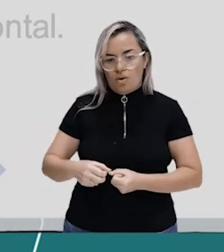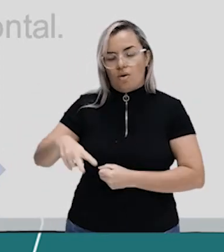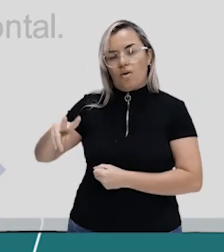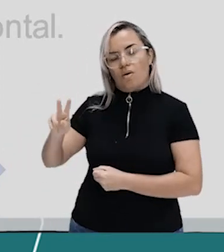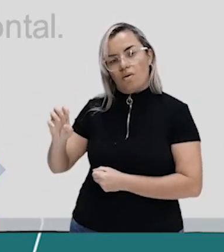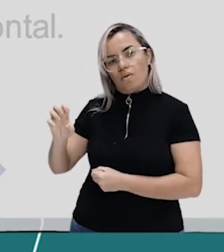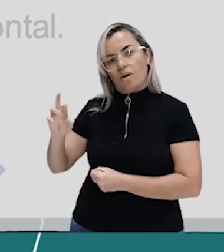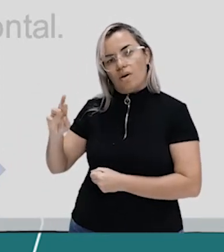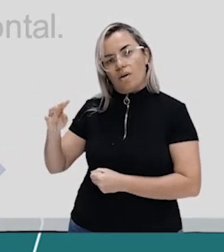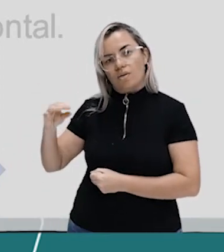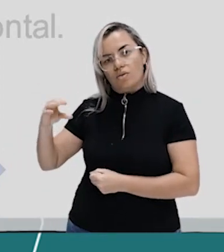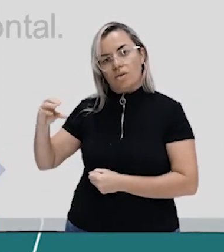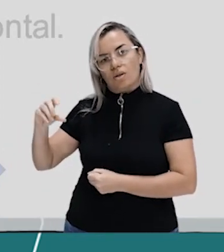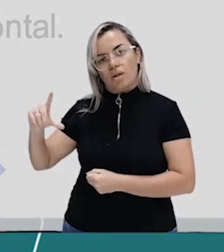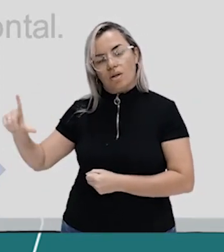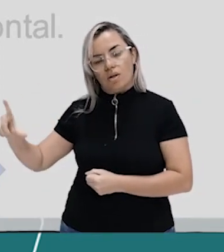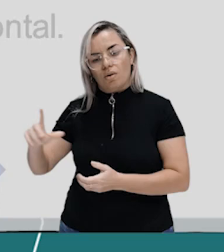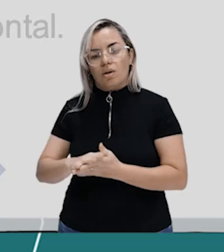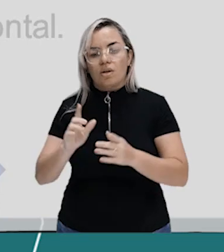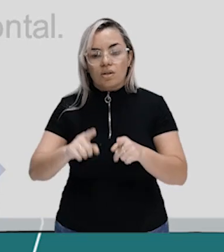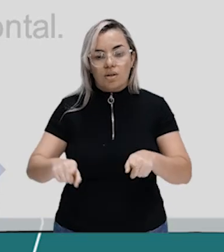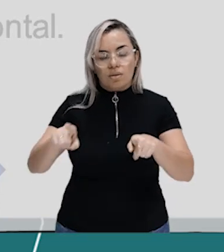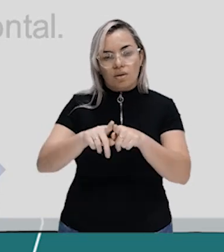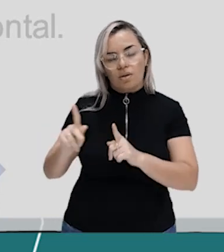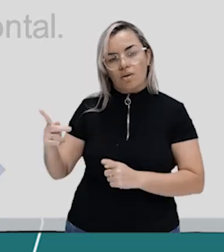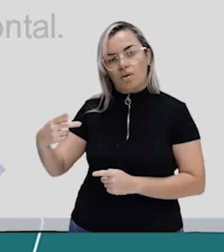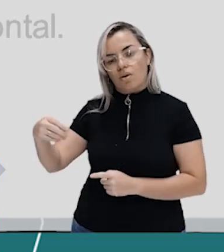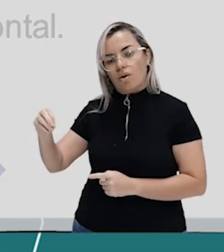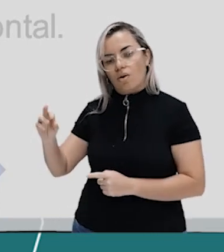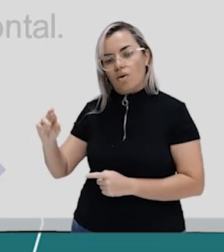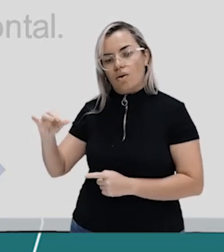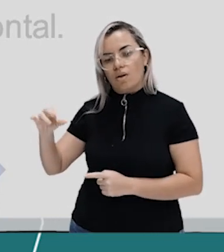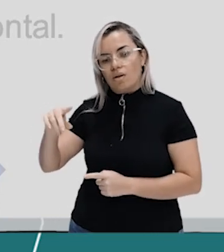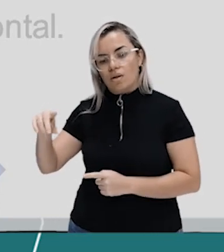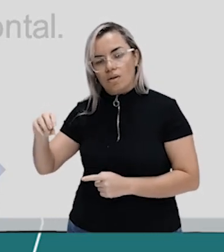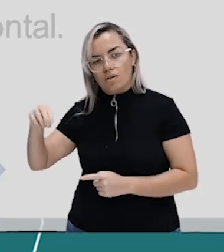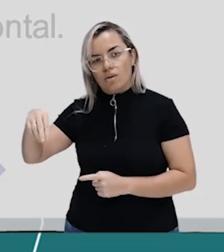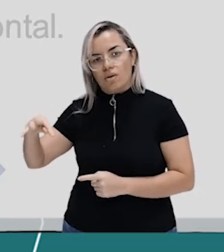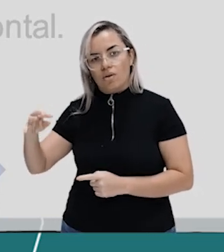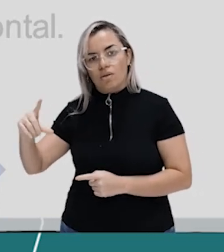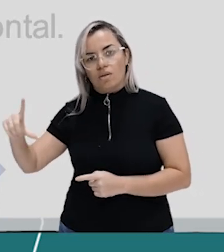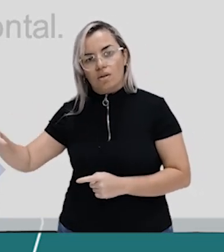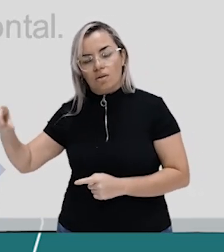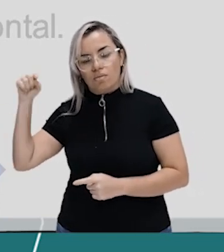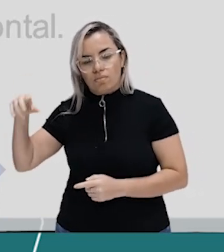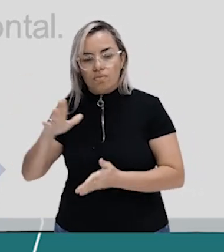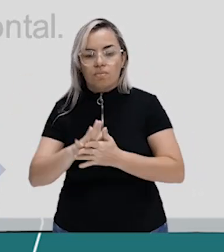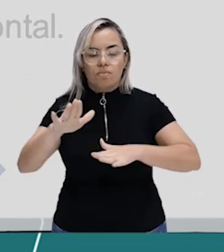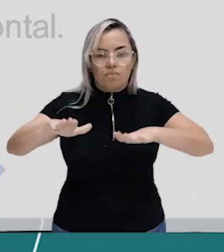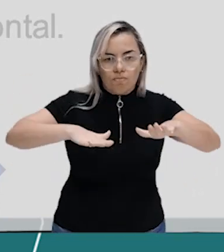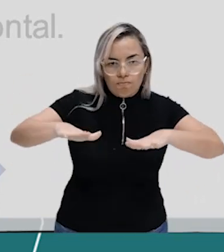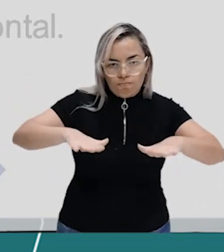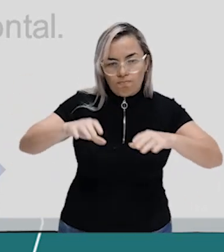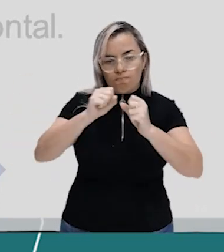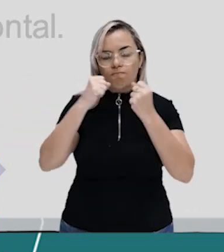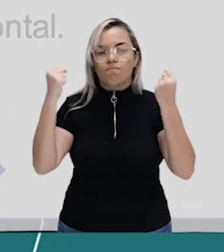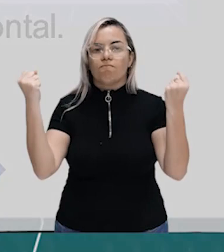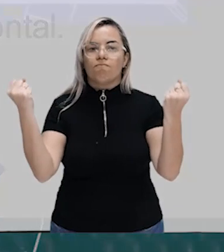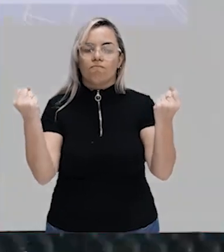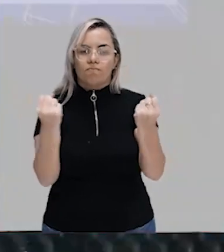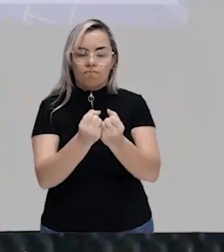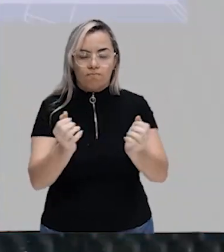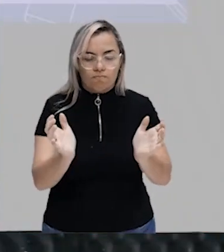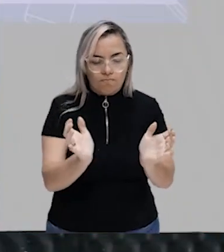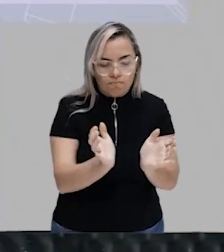ou horizontal. Beleza? Mobilidade social é a possibilidade de